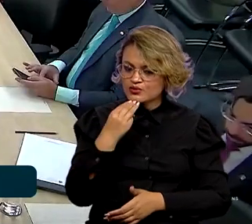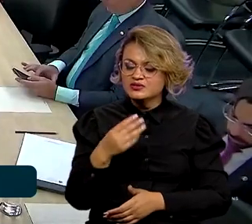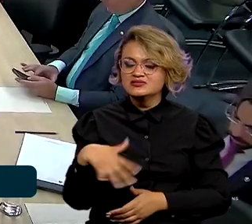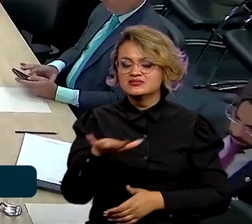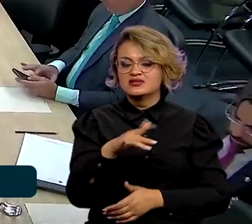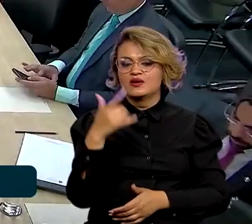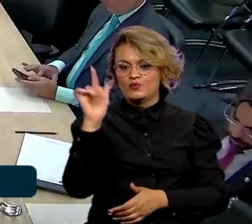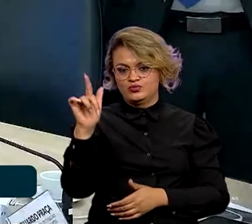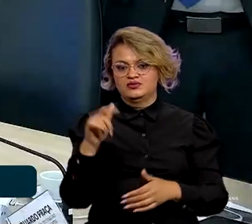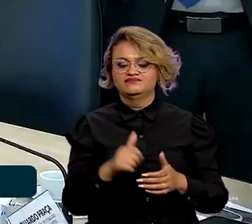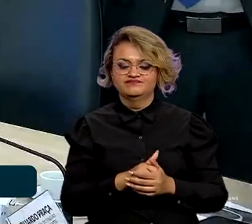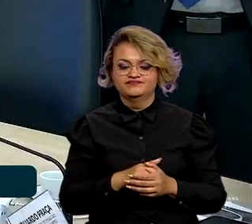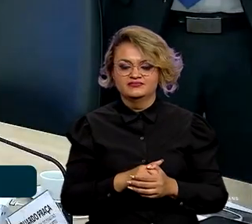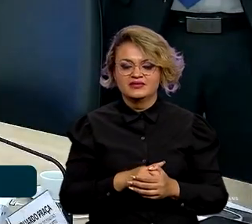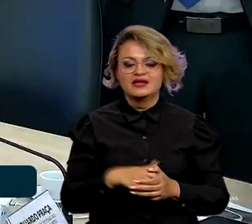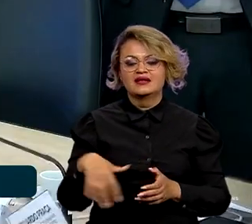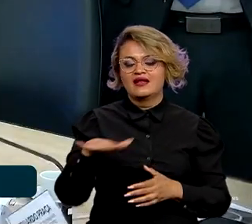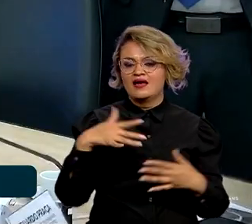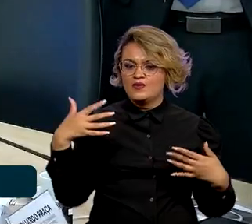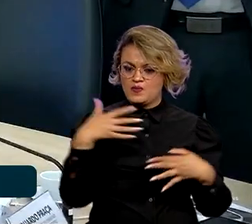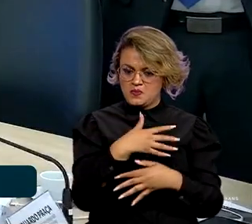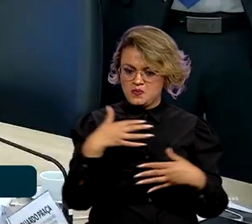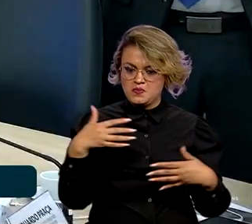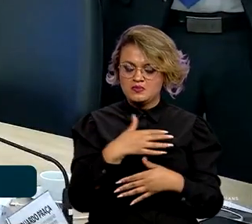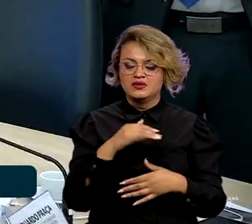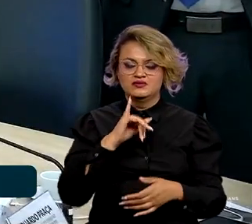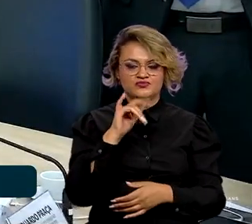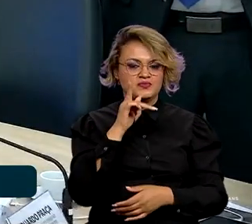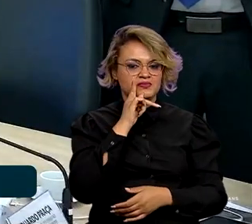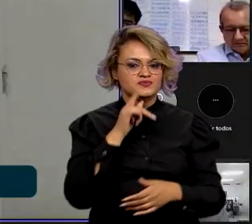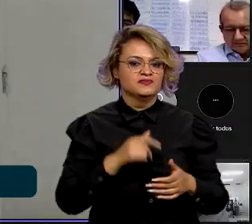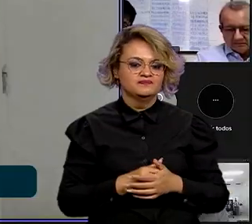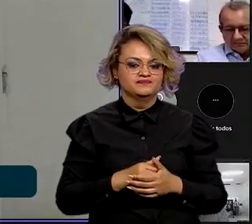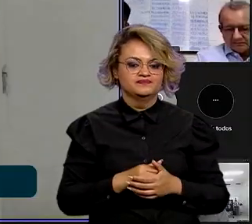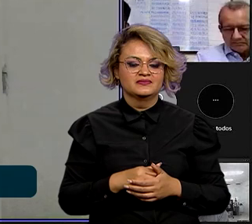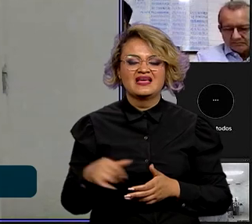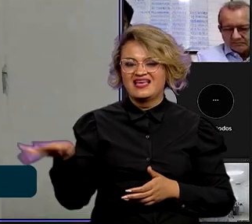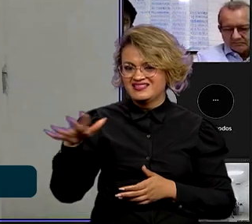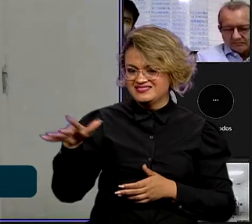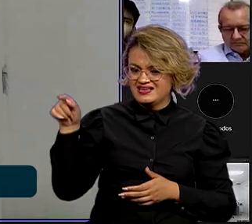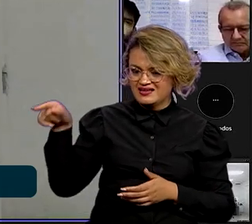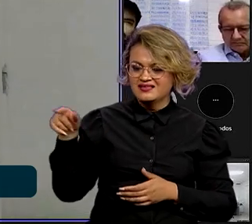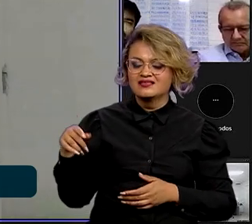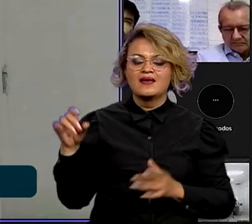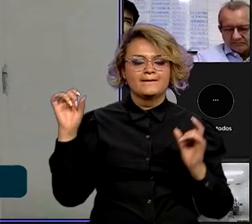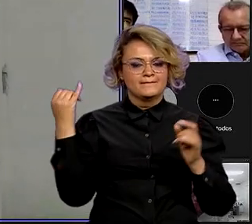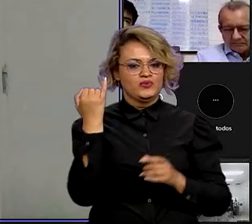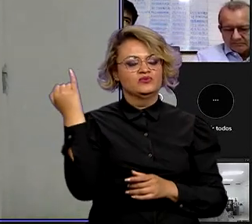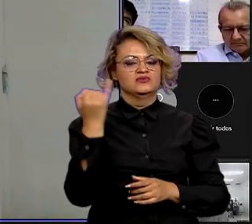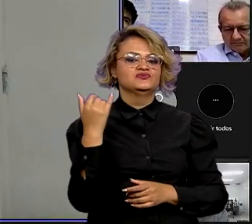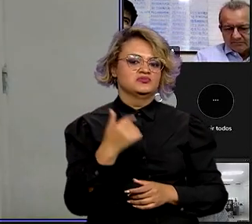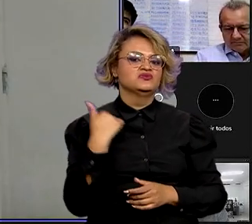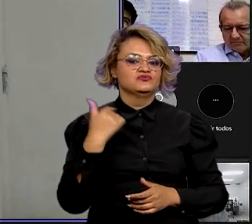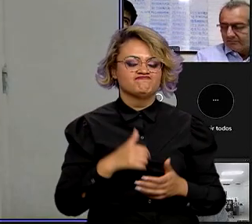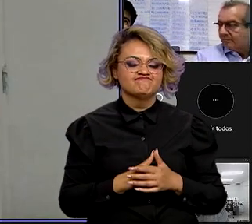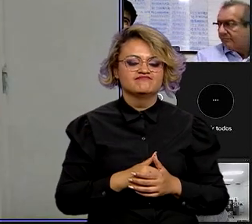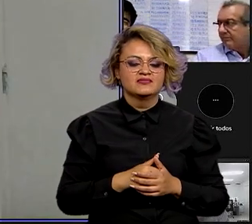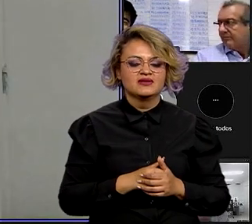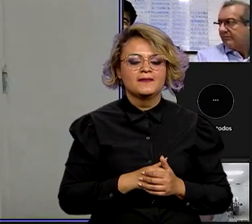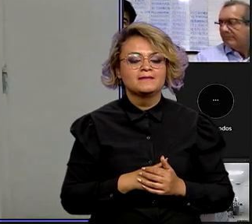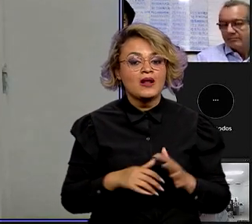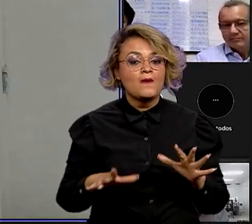trecho da rodovia, na área urbana de João Pessoa. Esse trecho para nós é muito importante também para